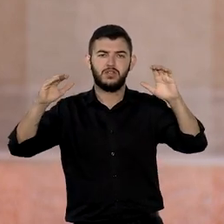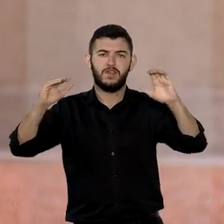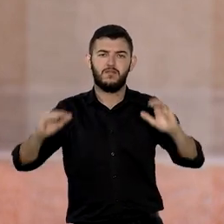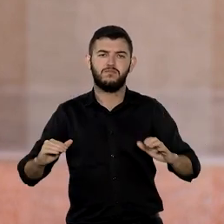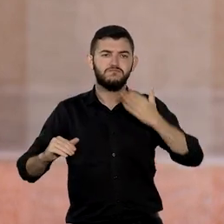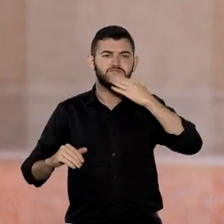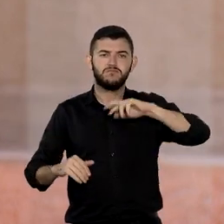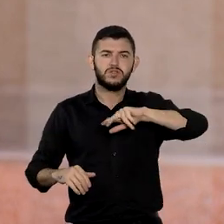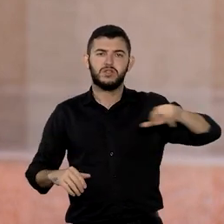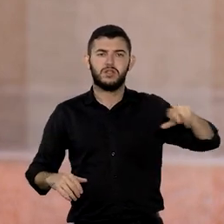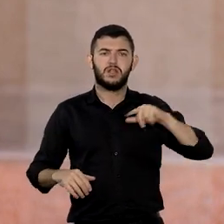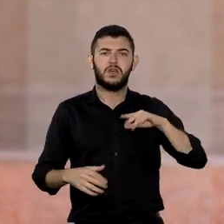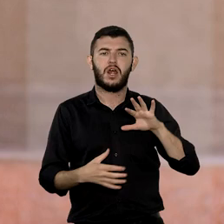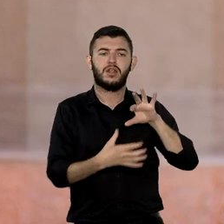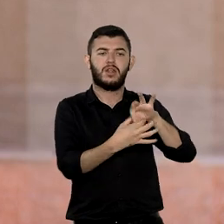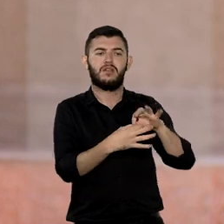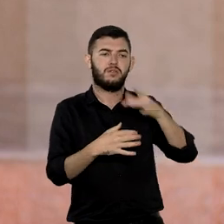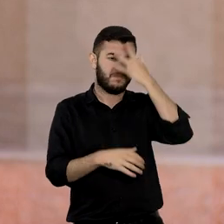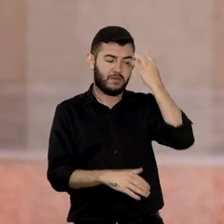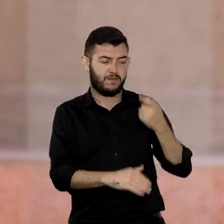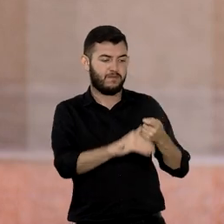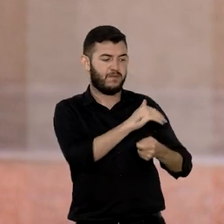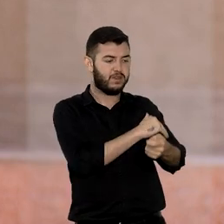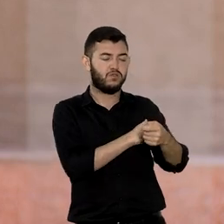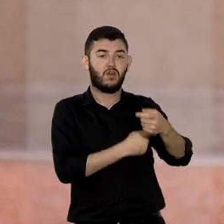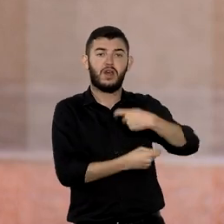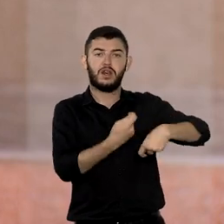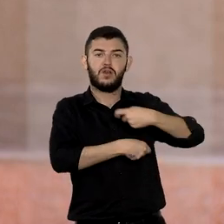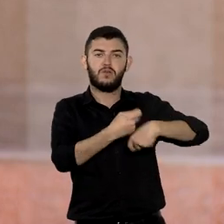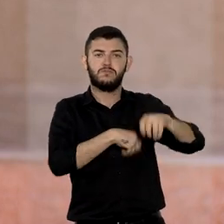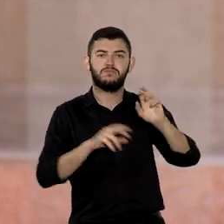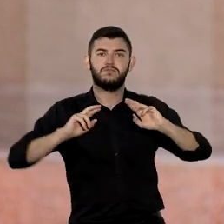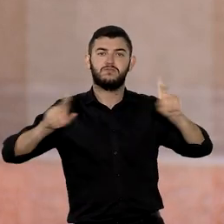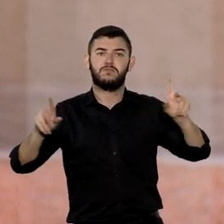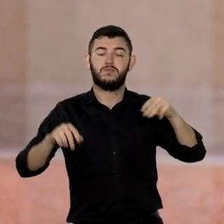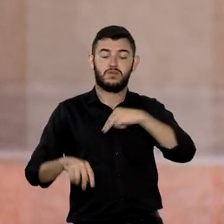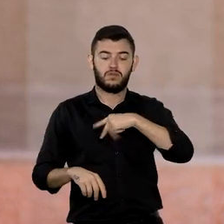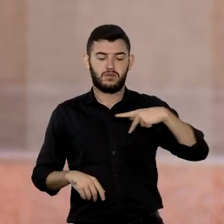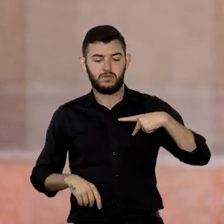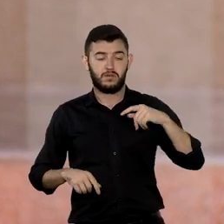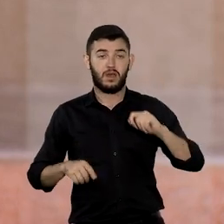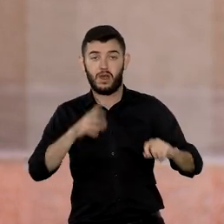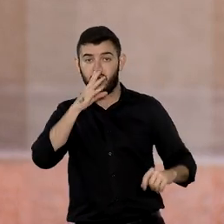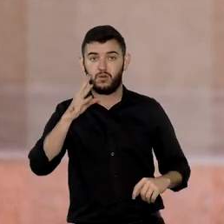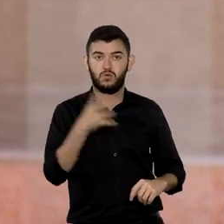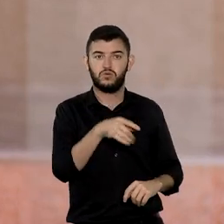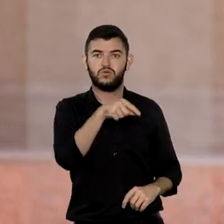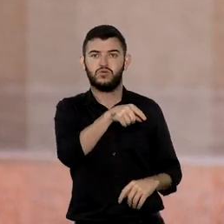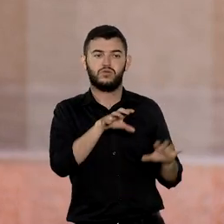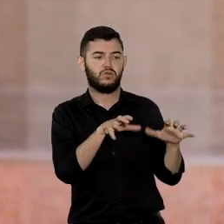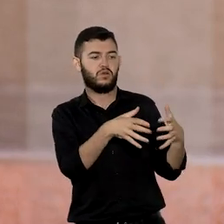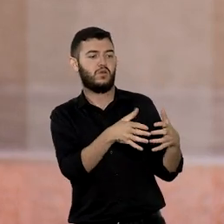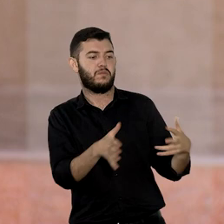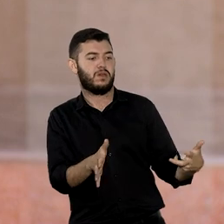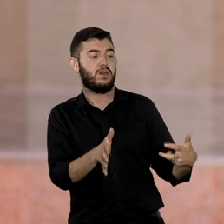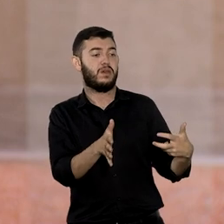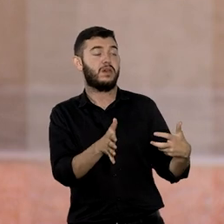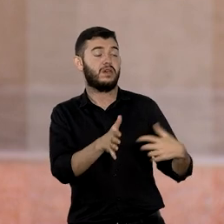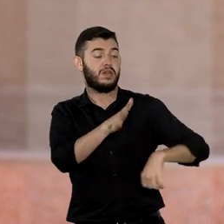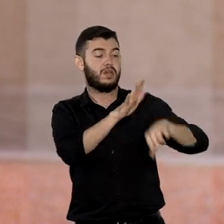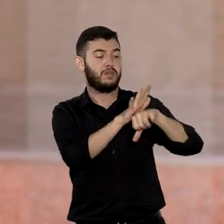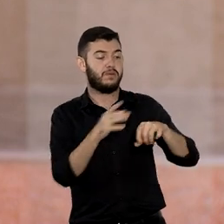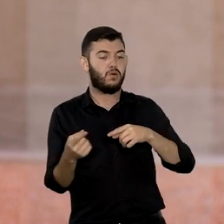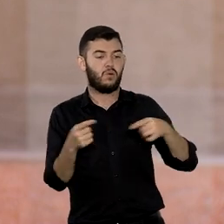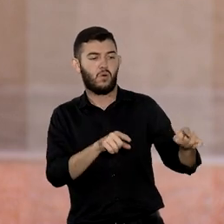participação no negócio à atração de novos investidores. O Ministério Público acusou o grupo de crime contra a economia popular